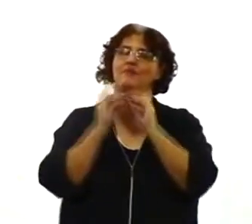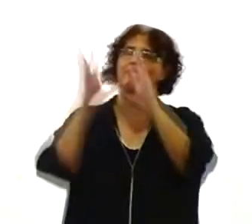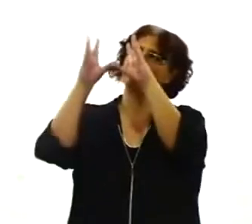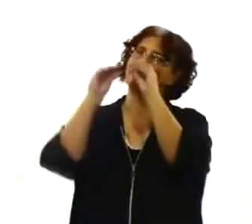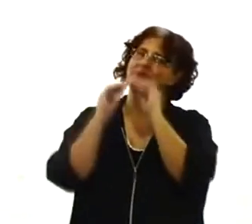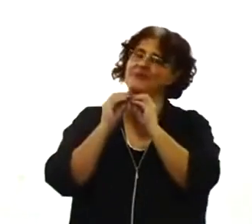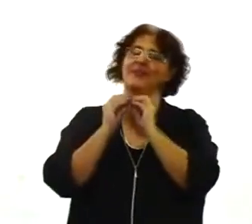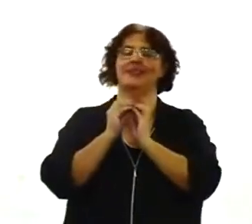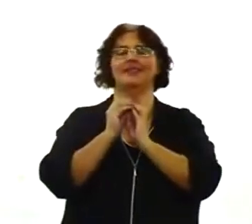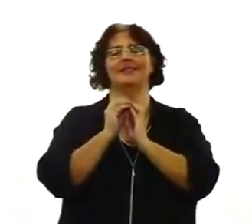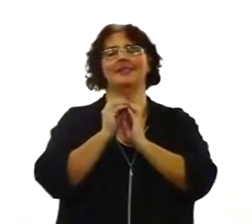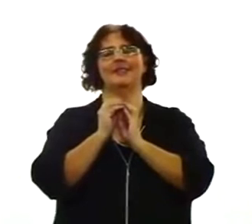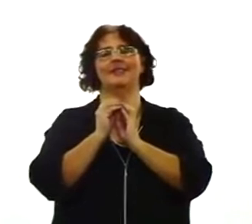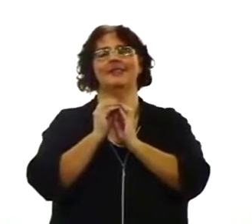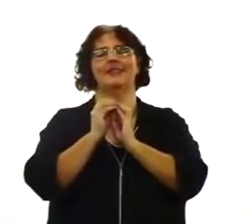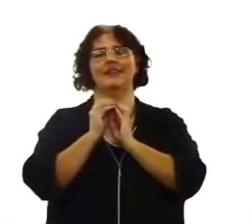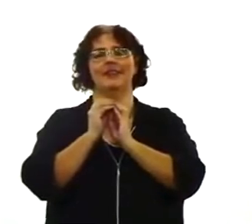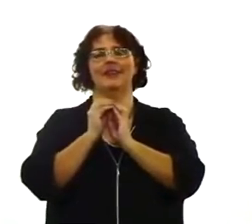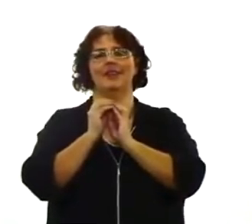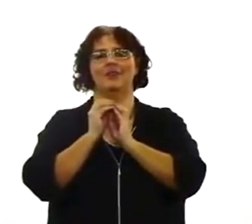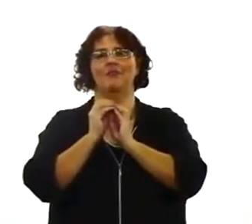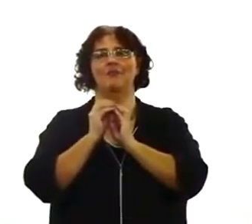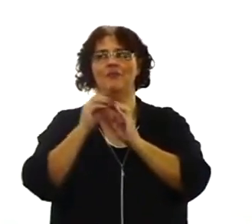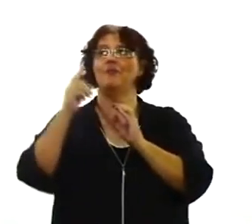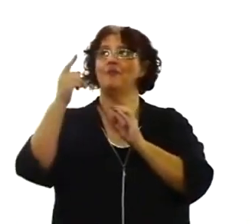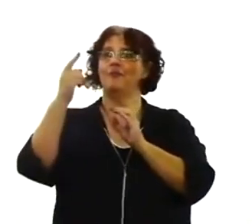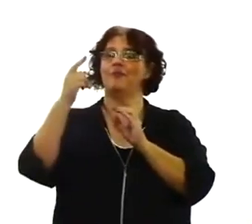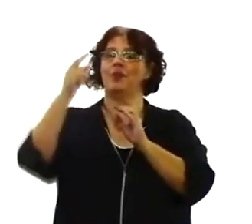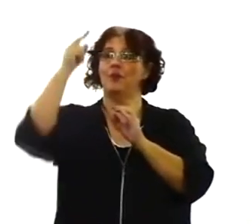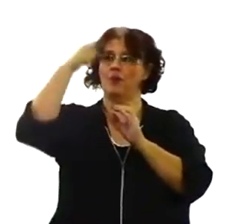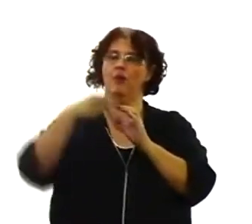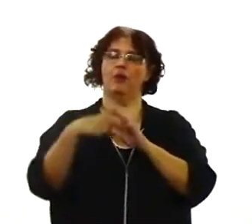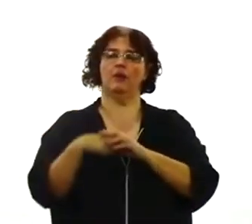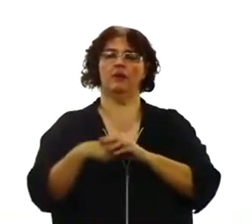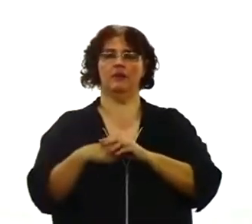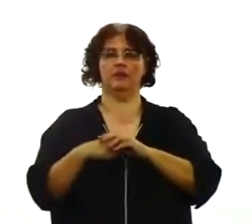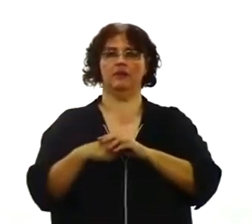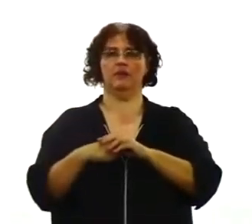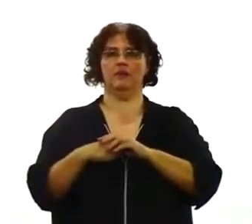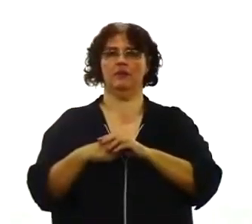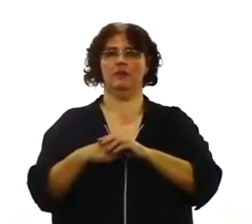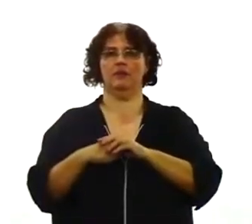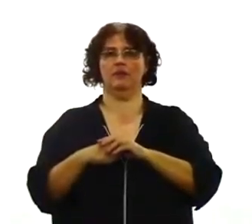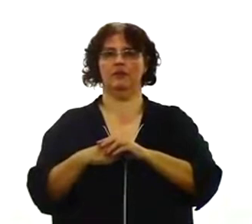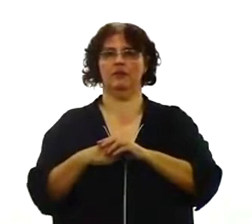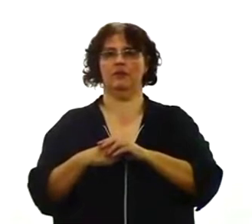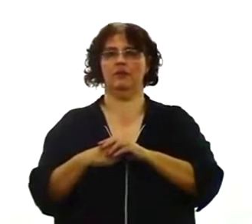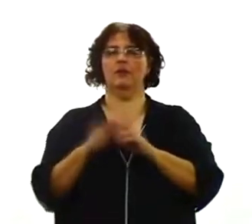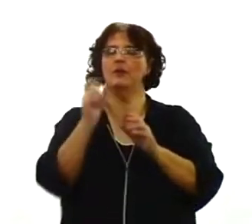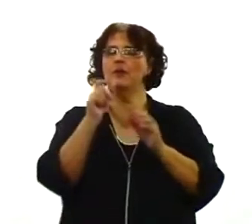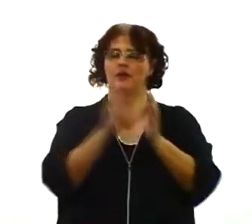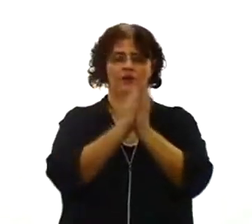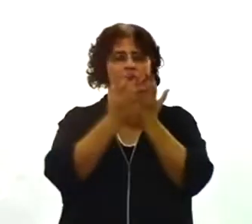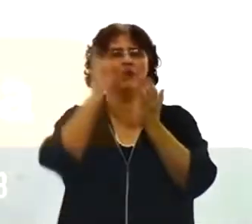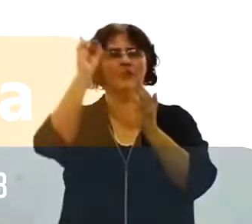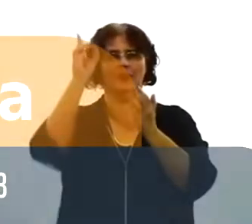quero. Ah, pai, então eu vou já porque o Senhor... Não é assim que o Senhor Jesus Cristo aceitou a sua tarefa. A palavra de Deus diz que